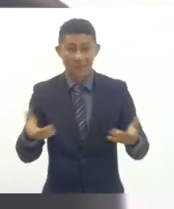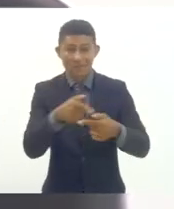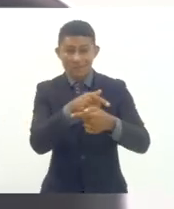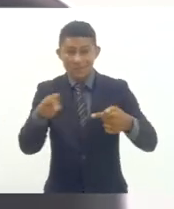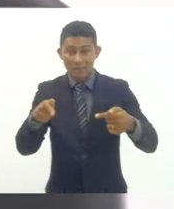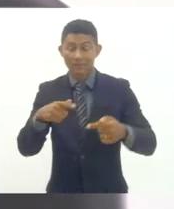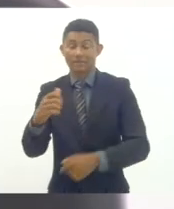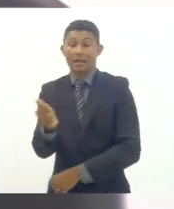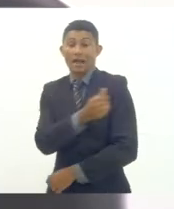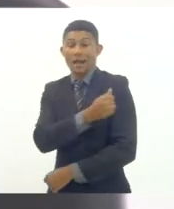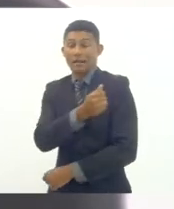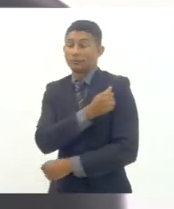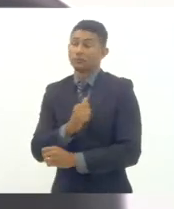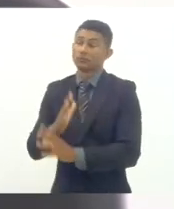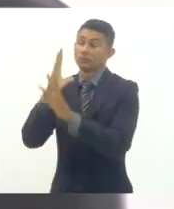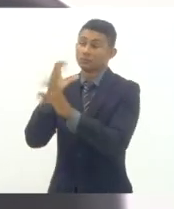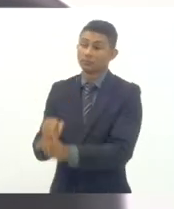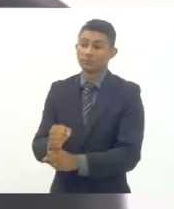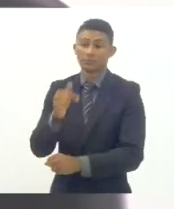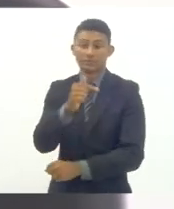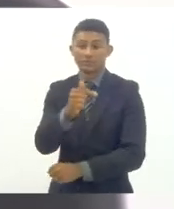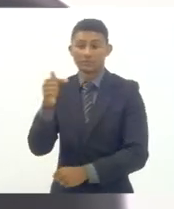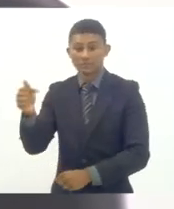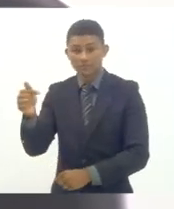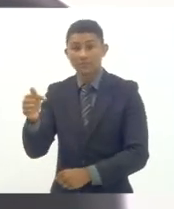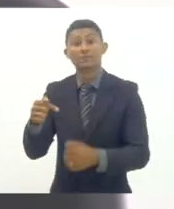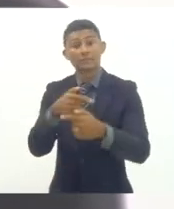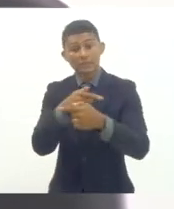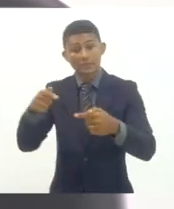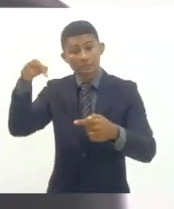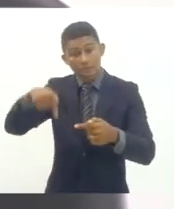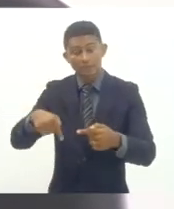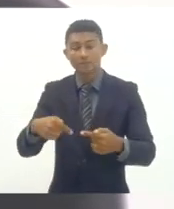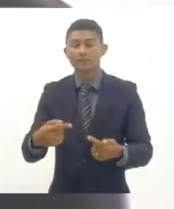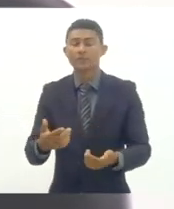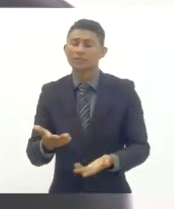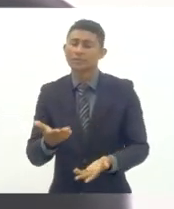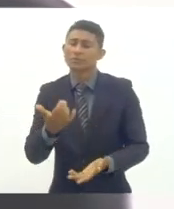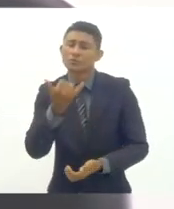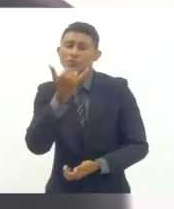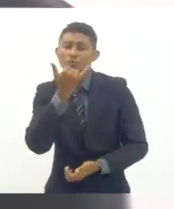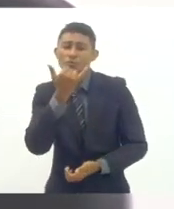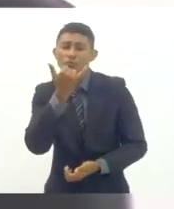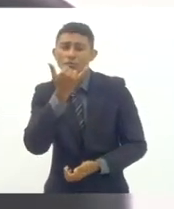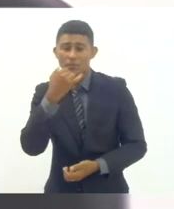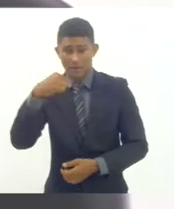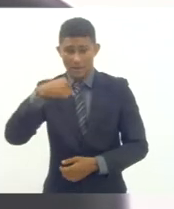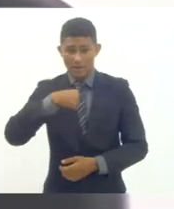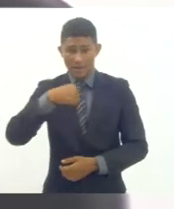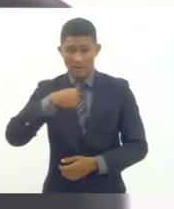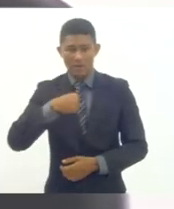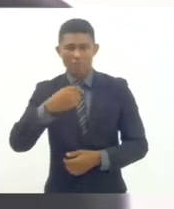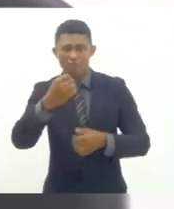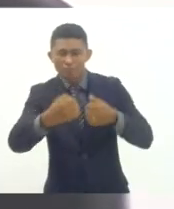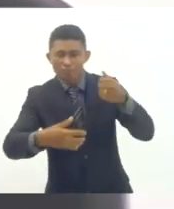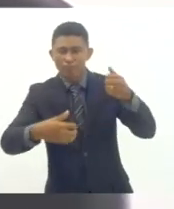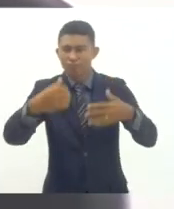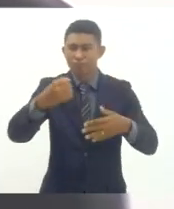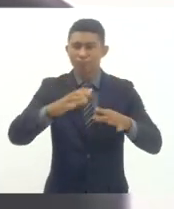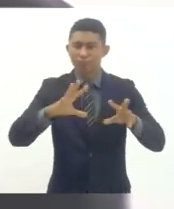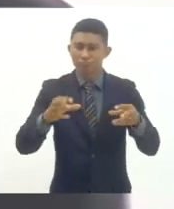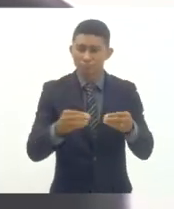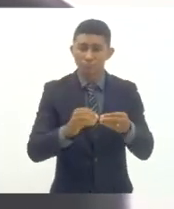alunos da rede estadual então até já de antemão peço desculpas que ao falar já vou me ausentar para dar